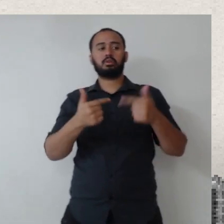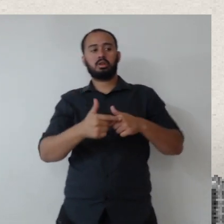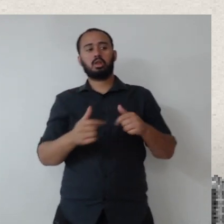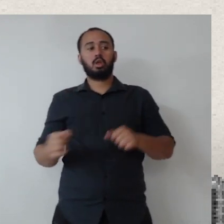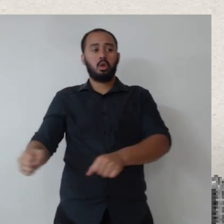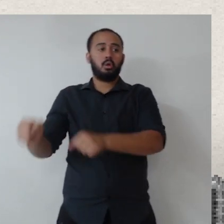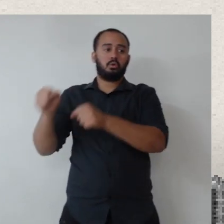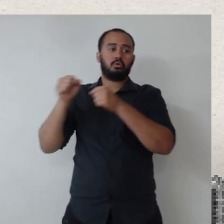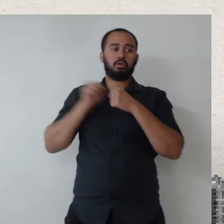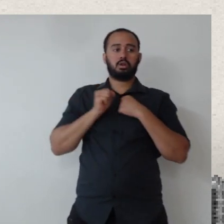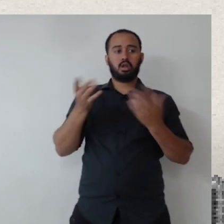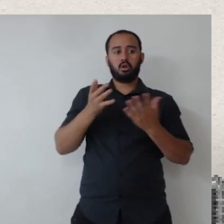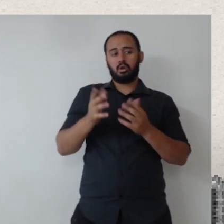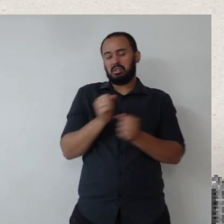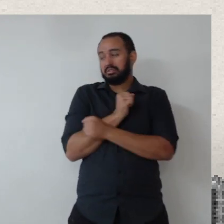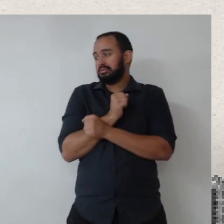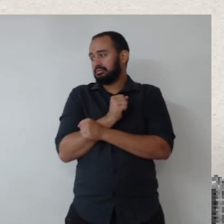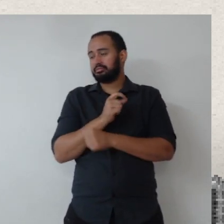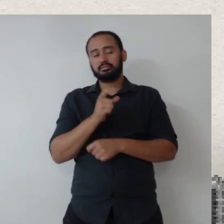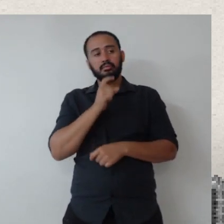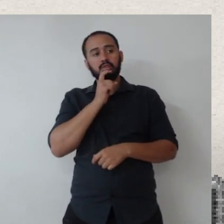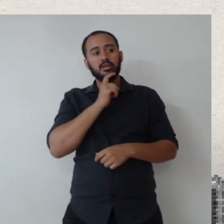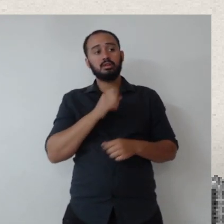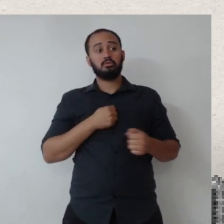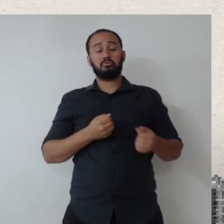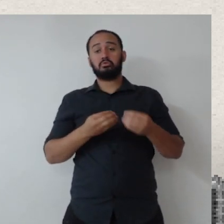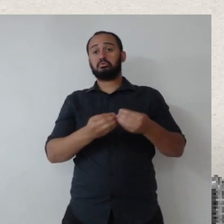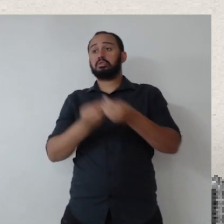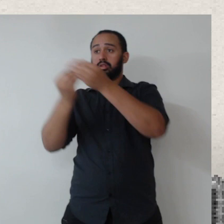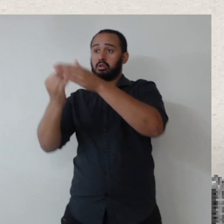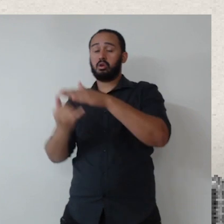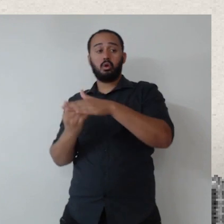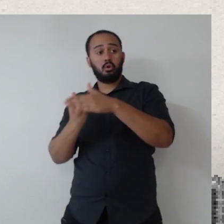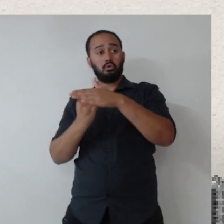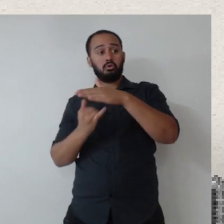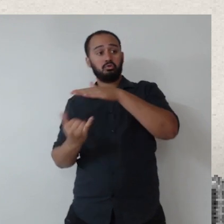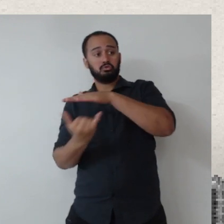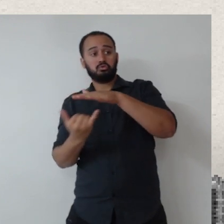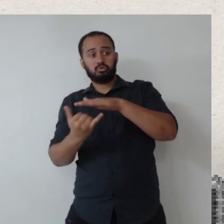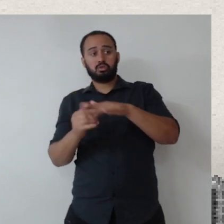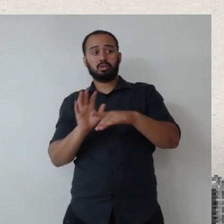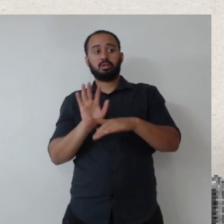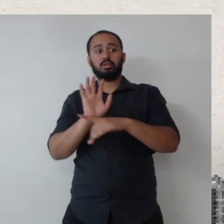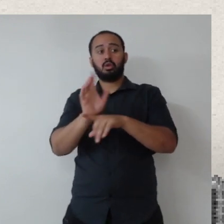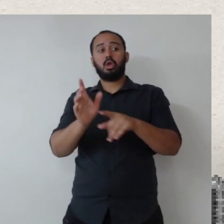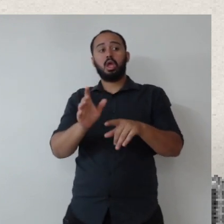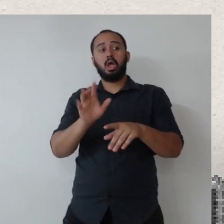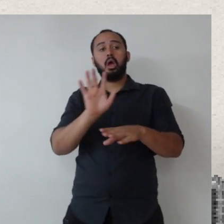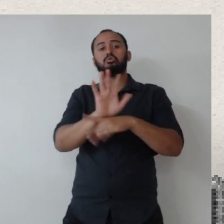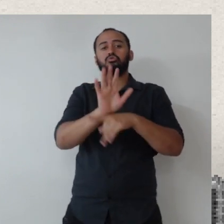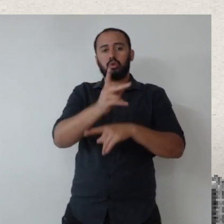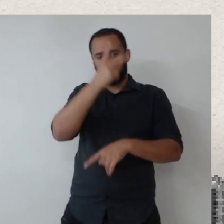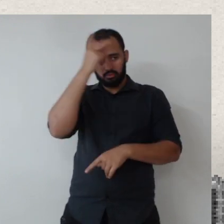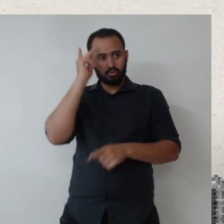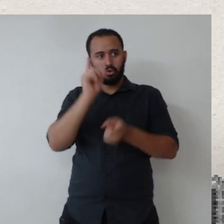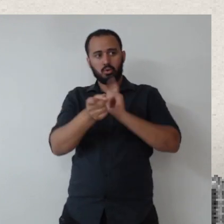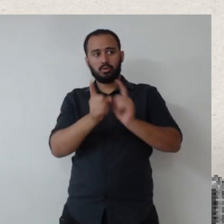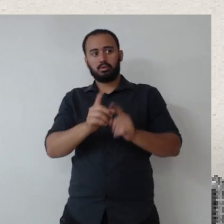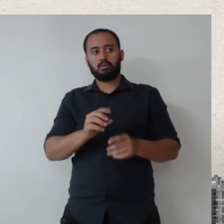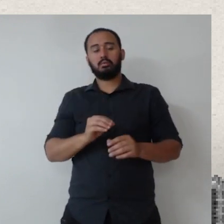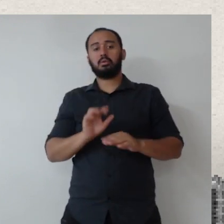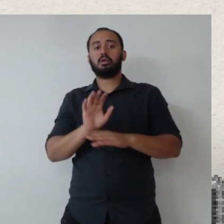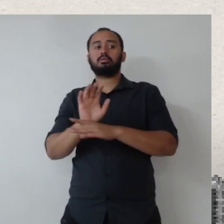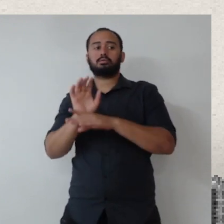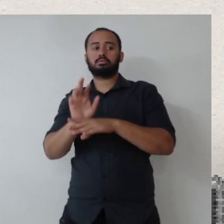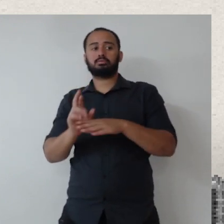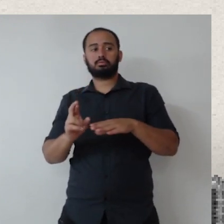agasalho, de cobertor, agora no inverno, e entregar para o Instituto, que trabalha com moradores de rua, justamente para distribuir ali na região